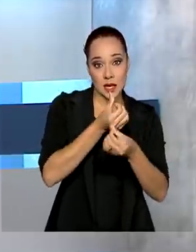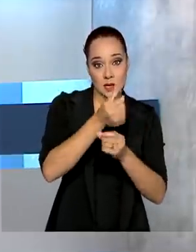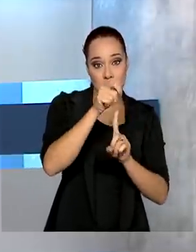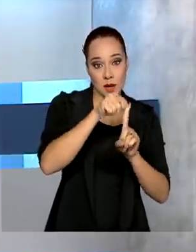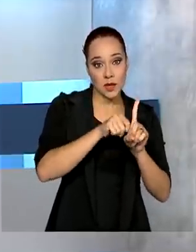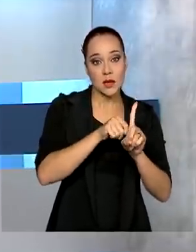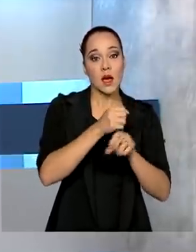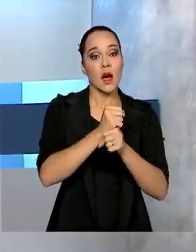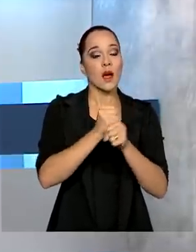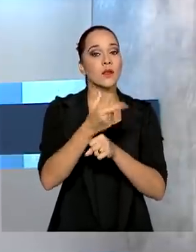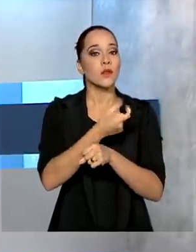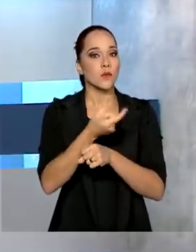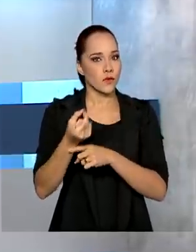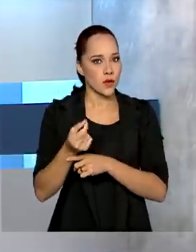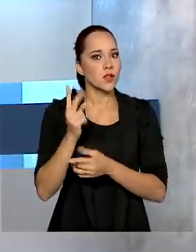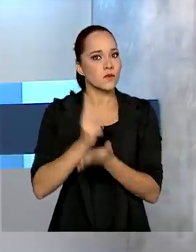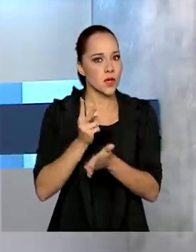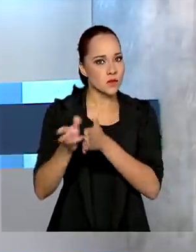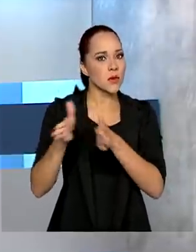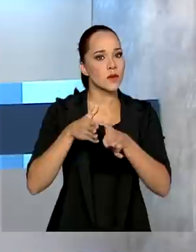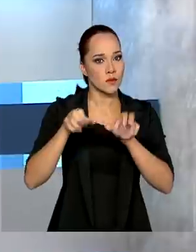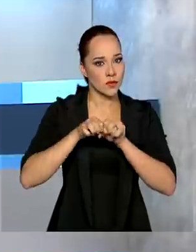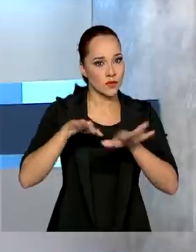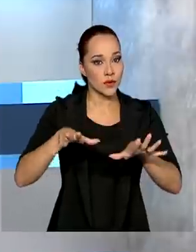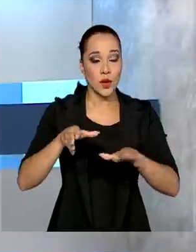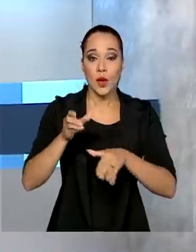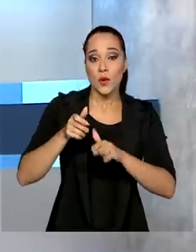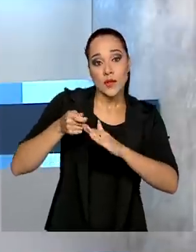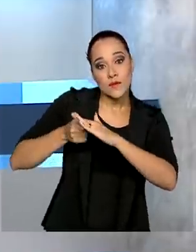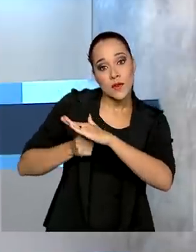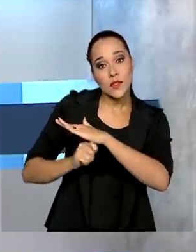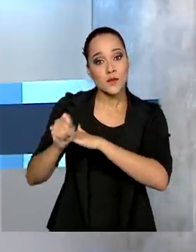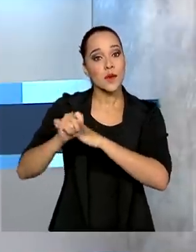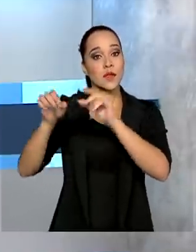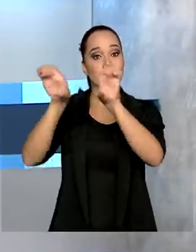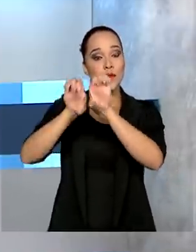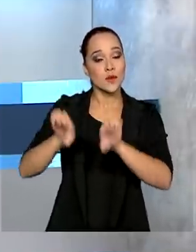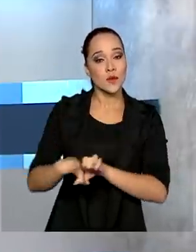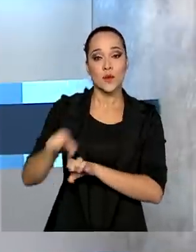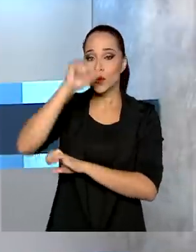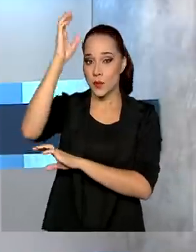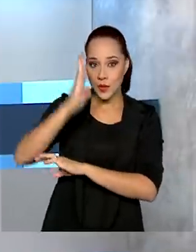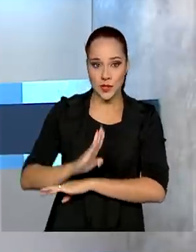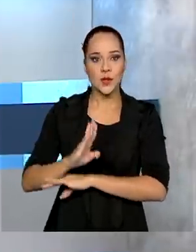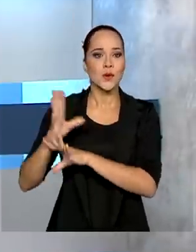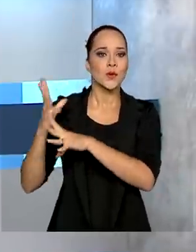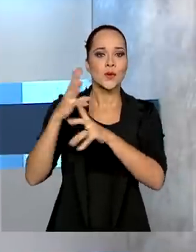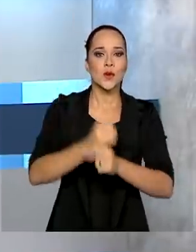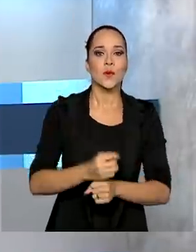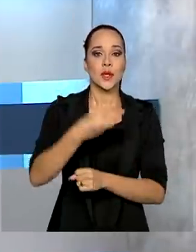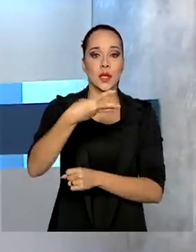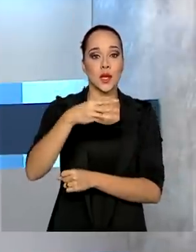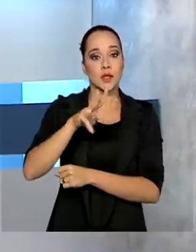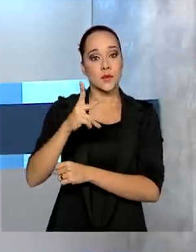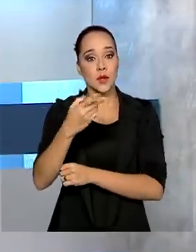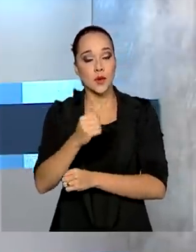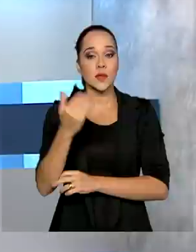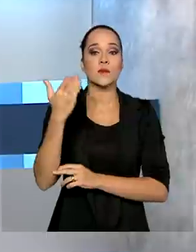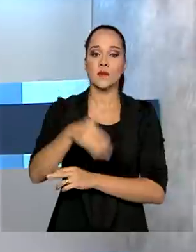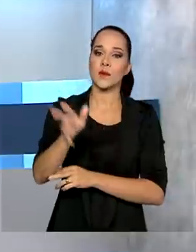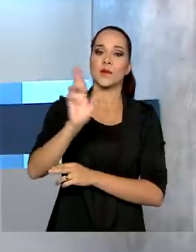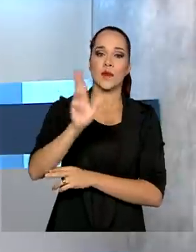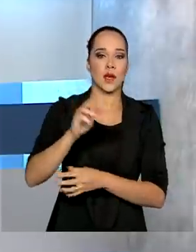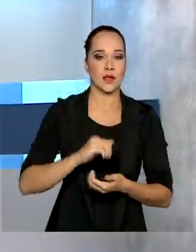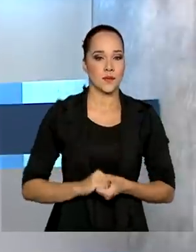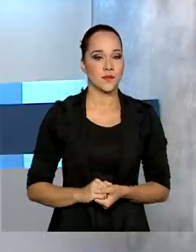2020, mesmo com a pandemia do coronavírus, os investimentos em infraestrutura no país somaram R$ 3,5 bilhões.